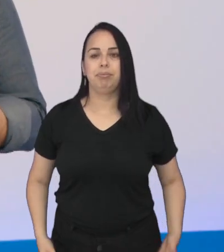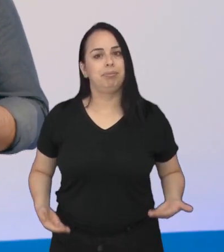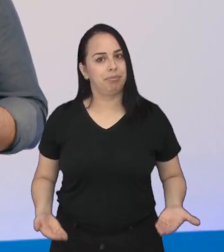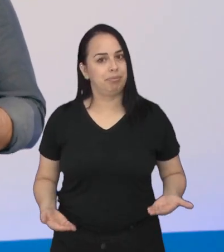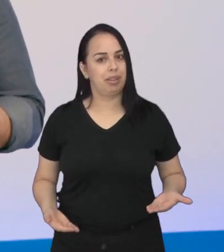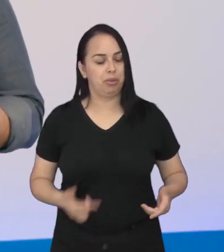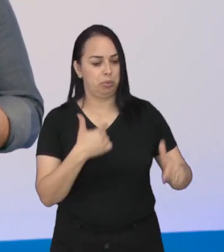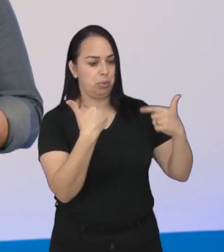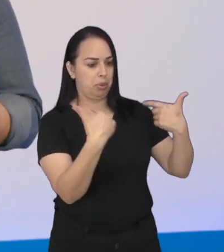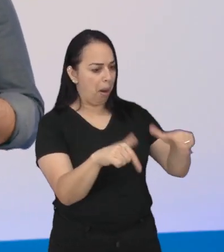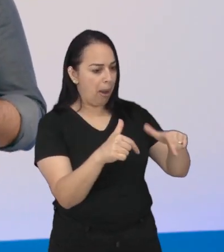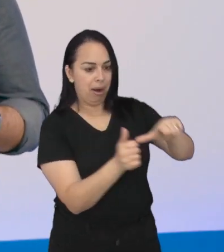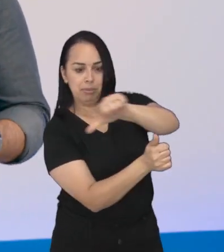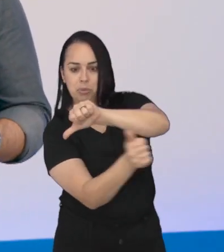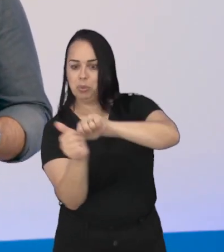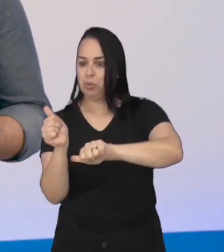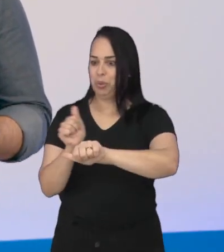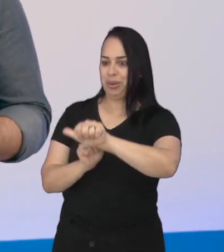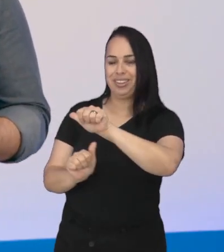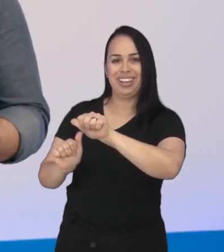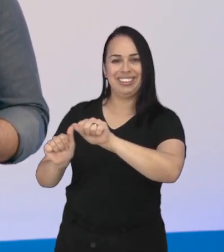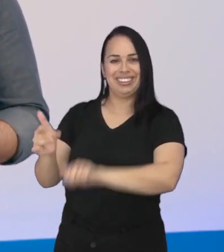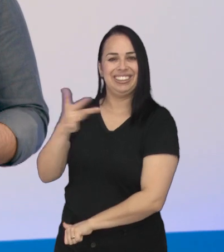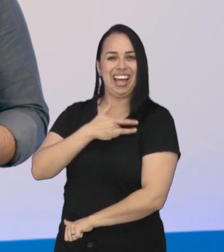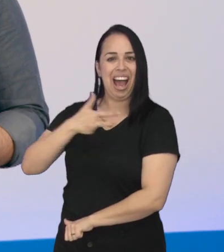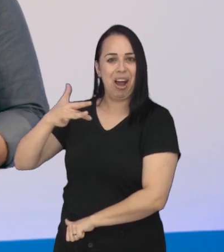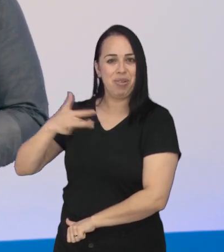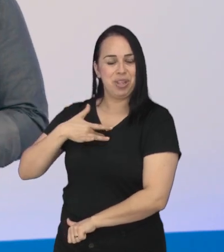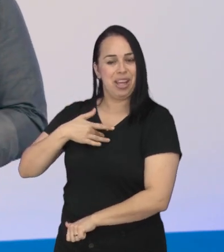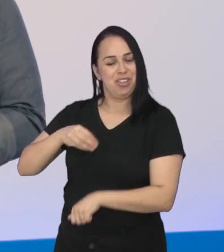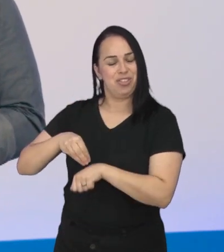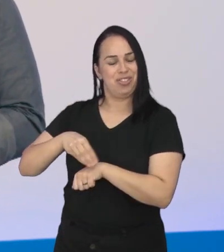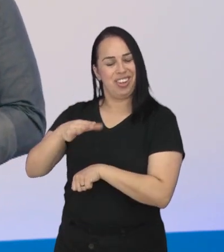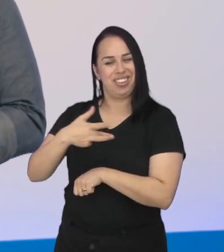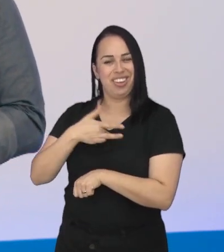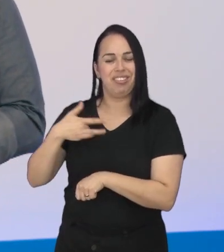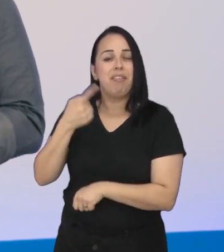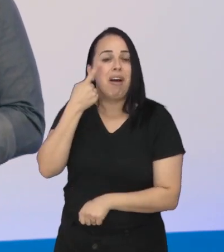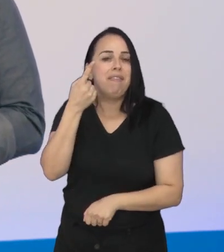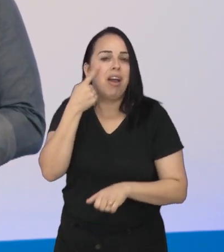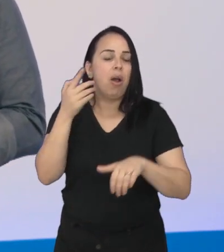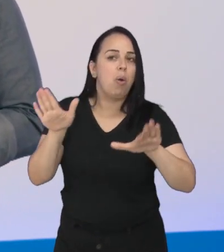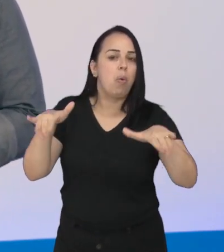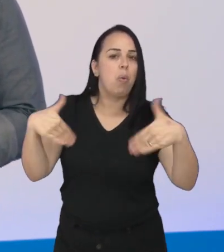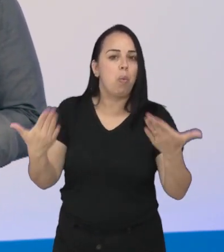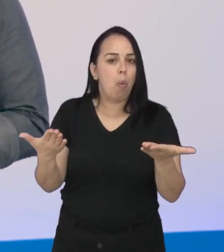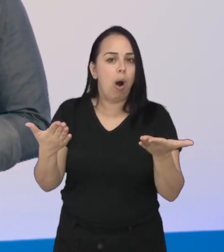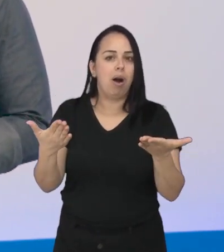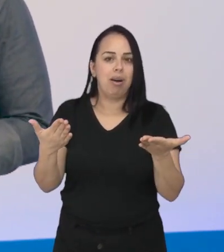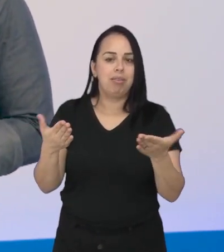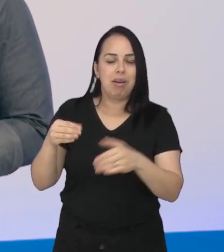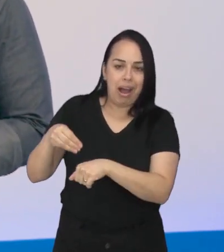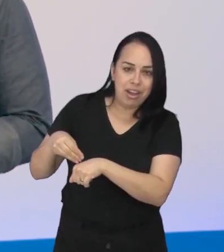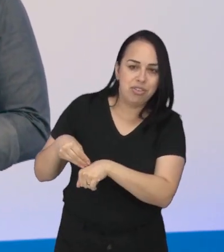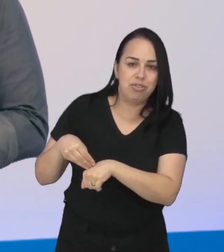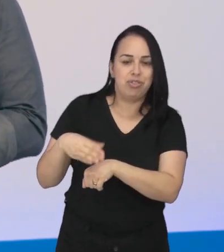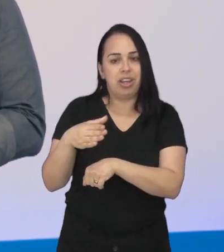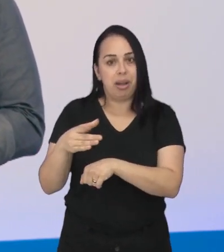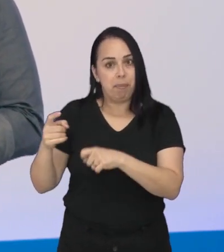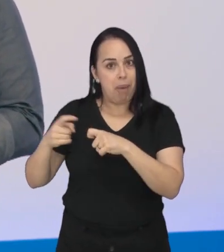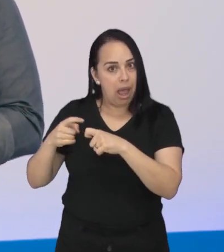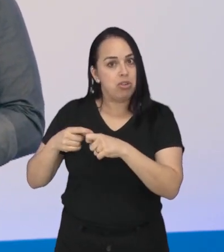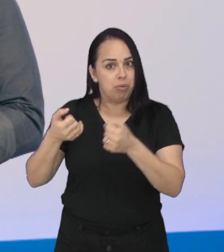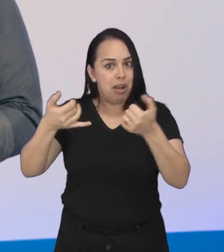E do emprego a gente vai para a saúde com o nosso quadro Pílulas de Saúde. Vamos ver qual temos nossos médicos parceiros